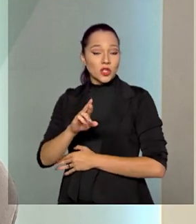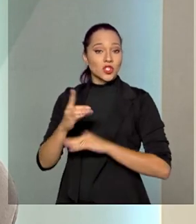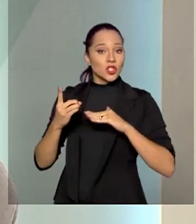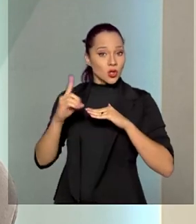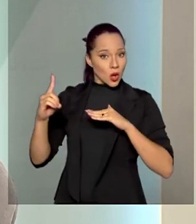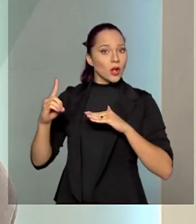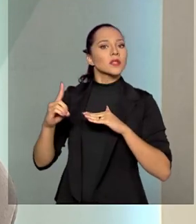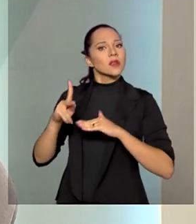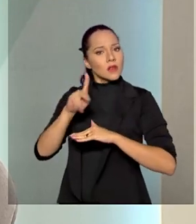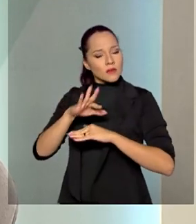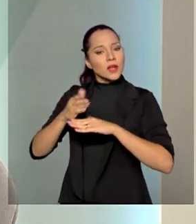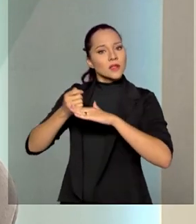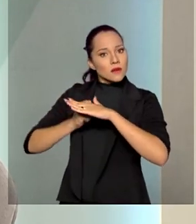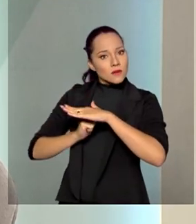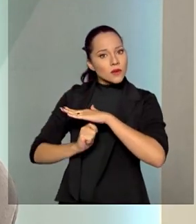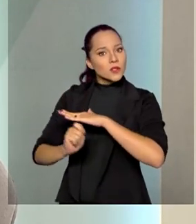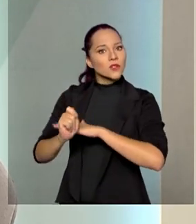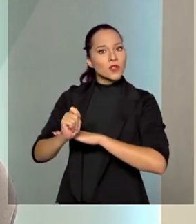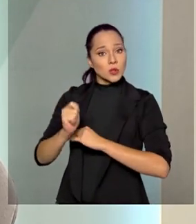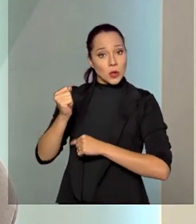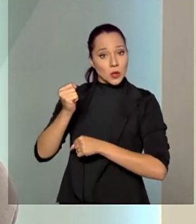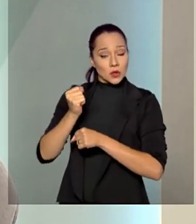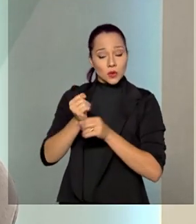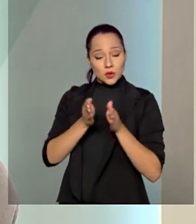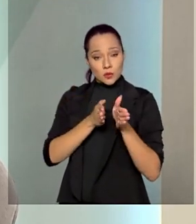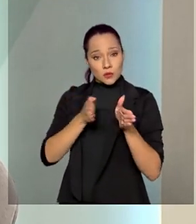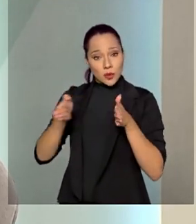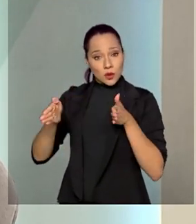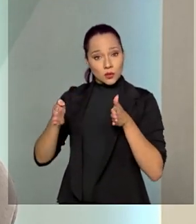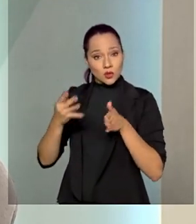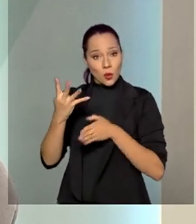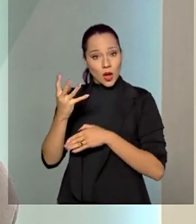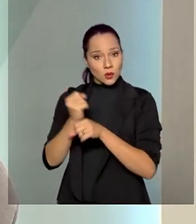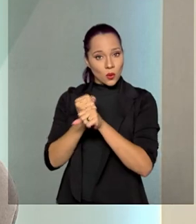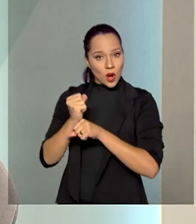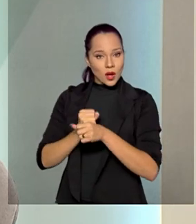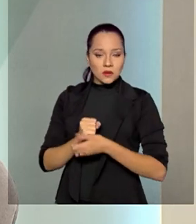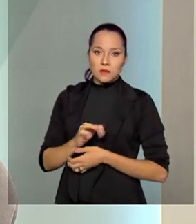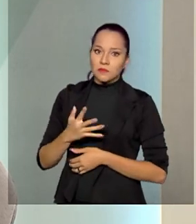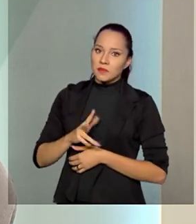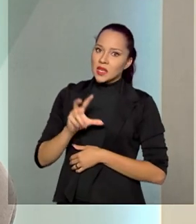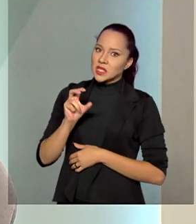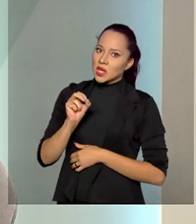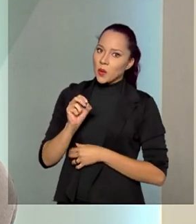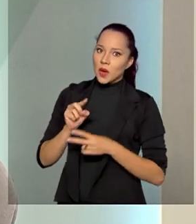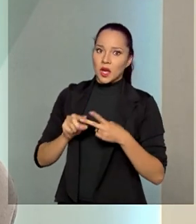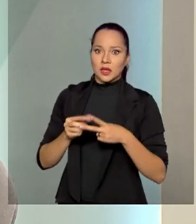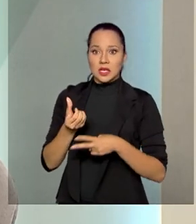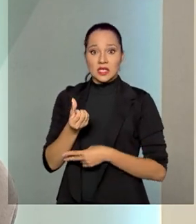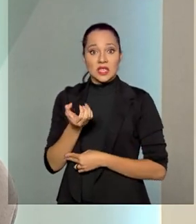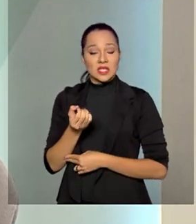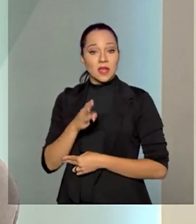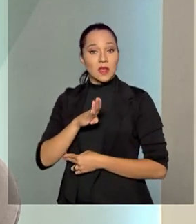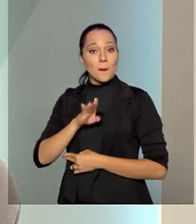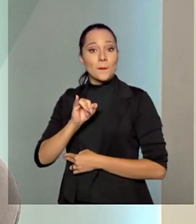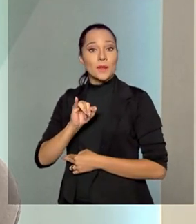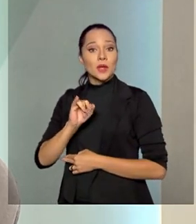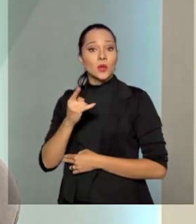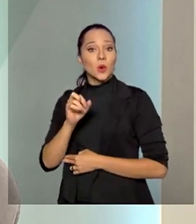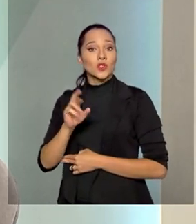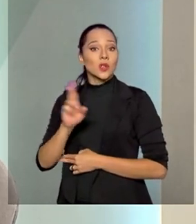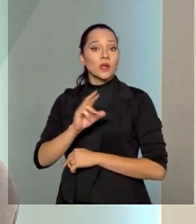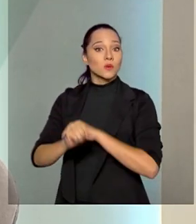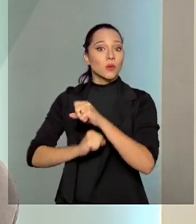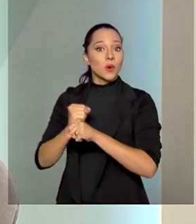serão investidos nos próximos quatro anos. Coisa de 50 a 60 bilhões de reais por